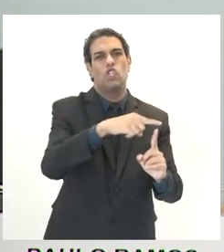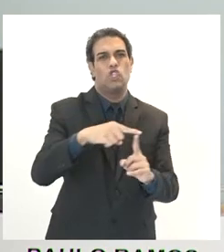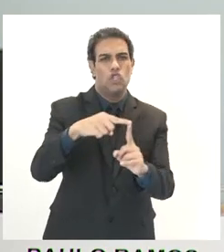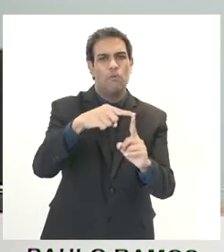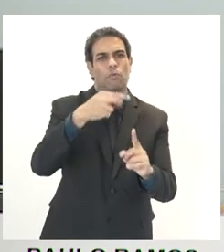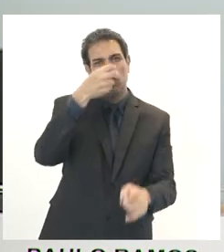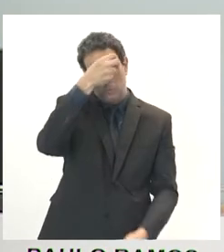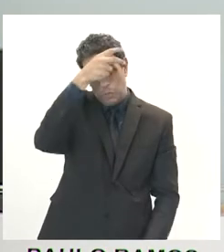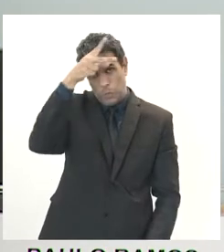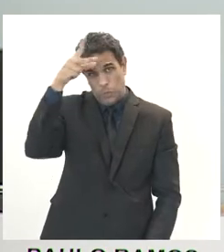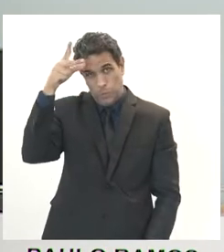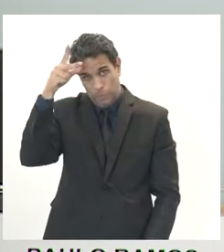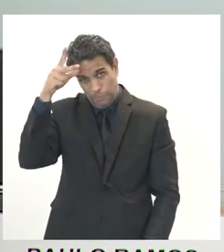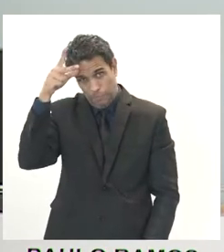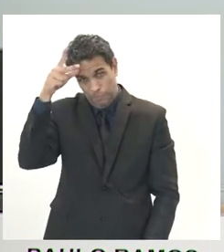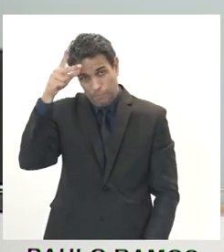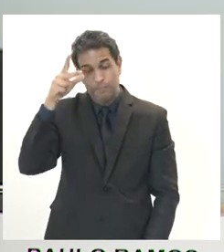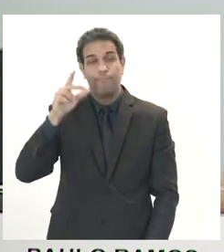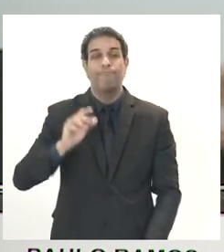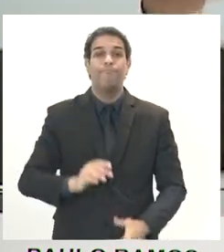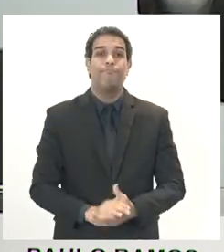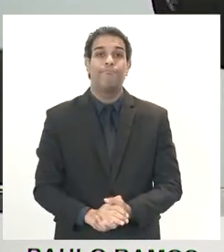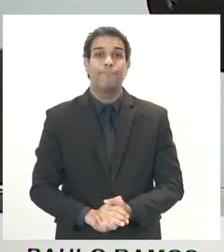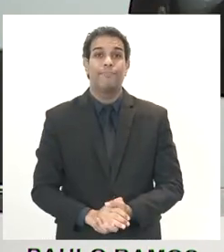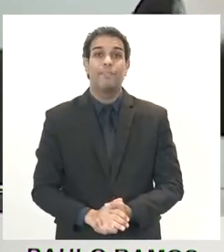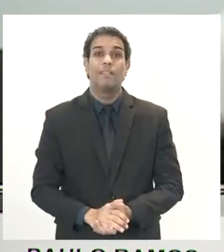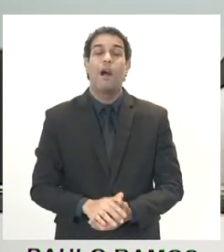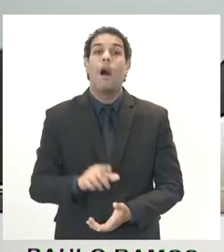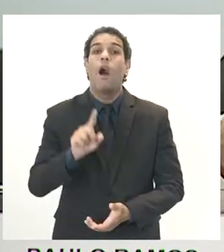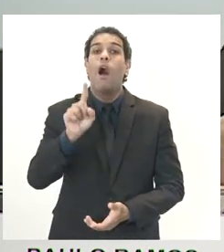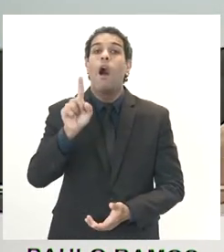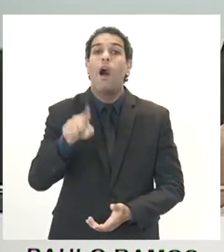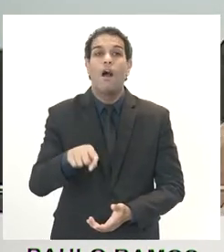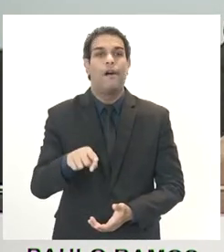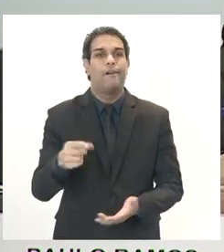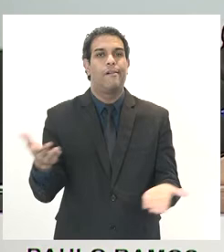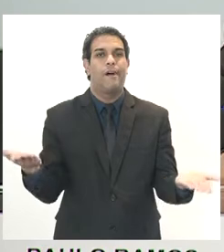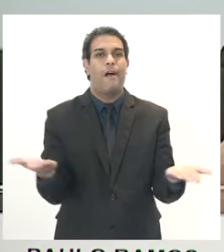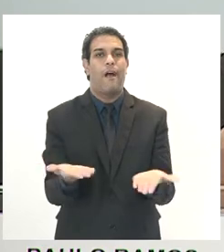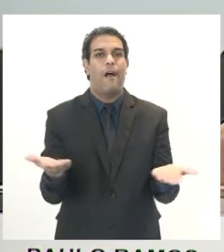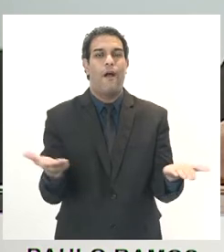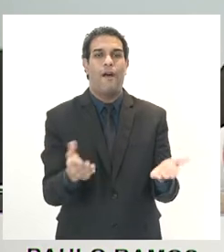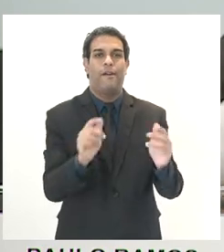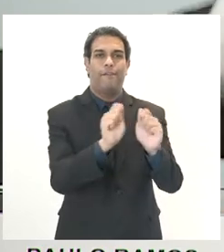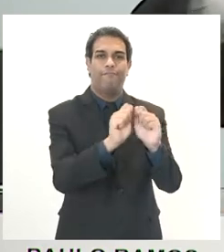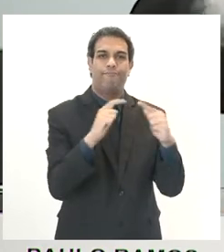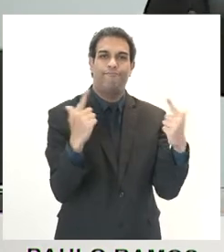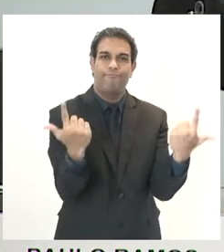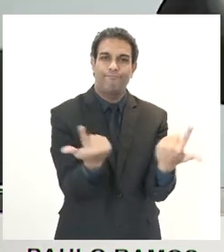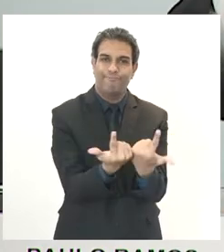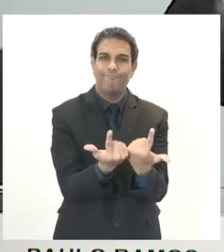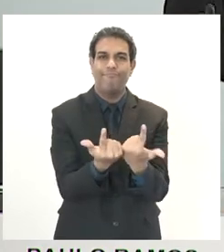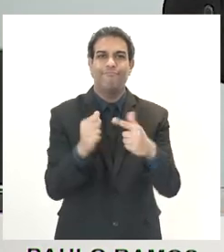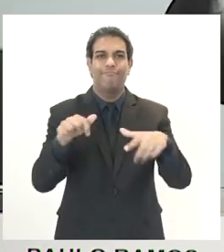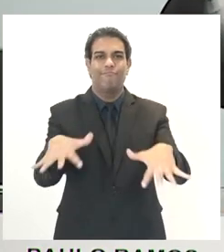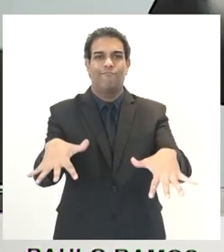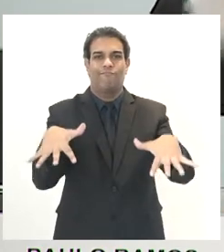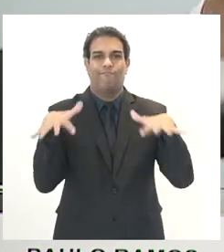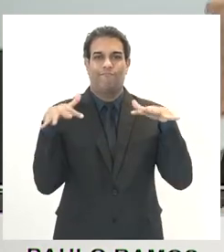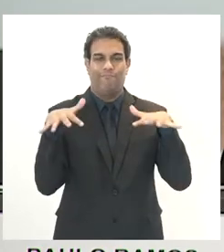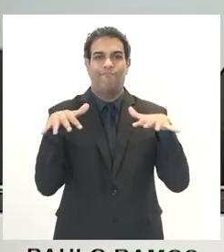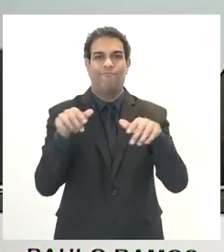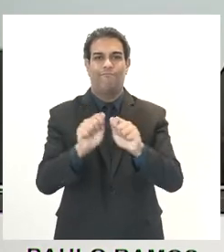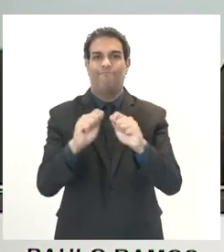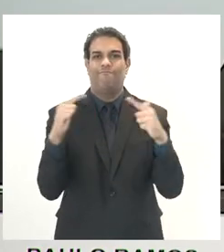pontos do Estado, que é o deslocamento para a Assembleia Legislativa. Nós estamos aqui no auditório da Assembleia